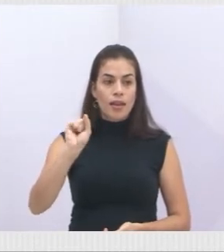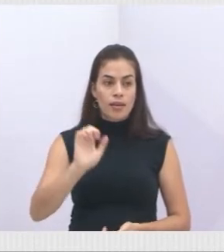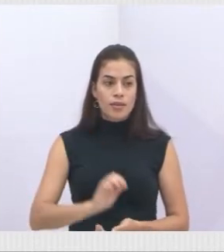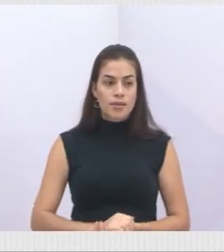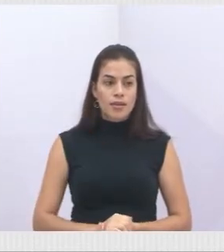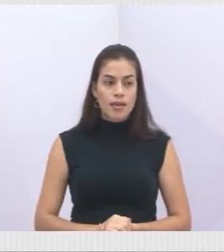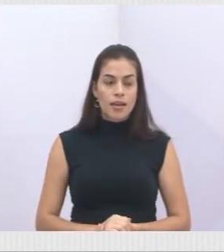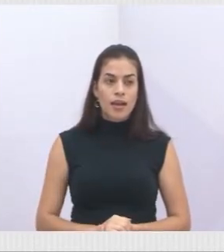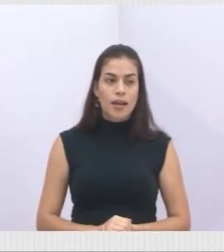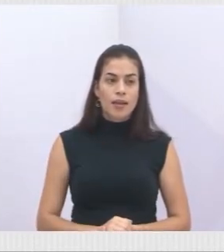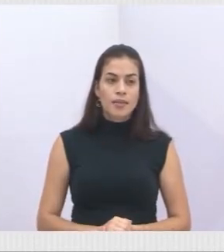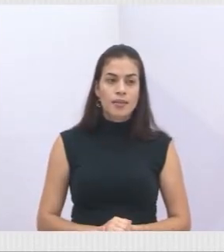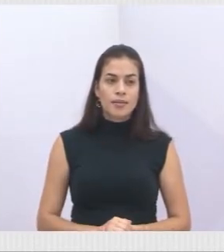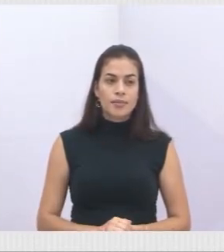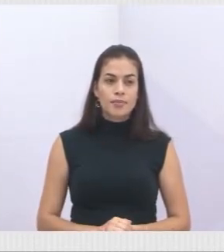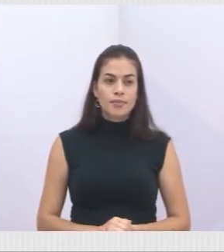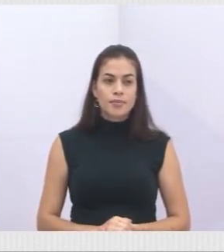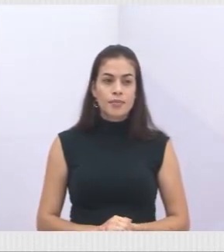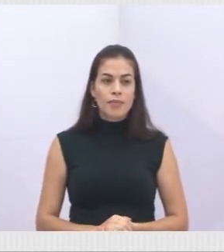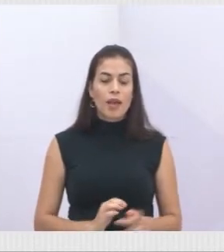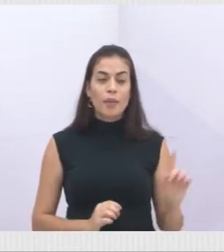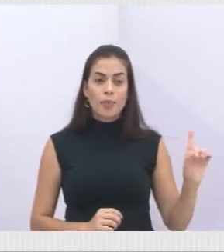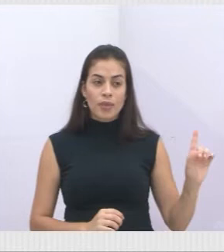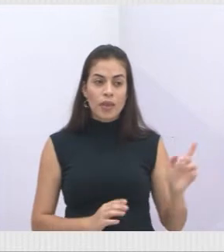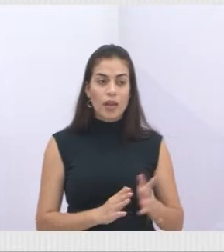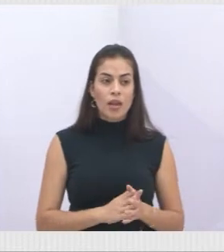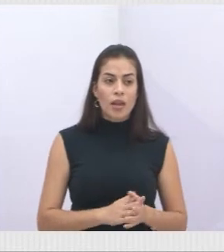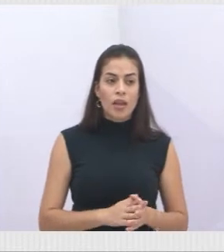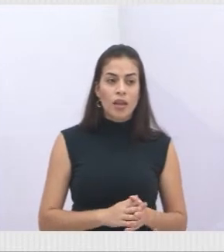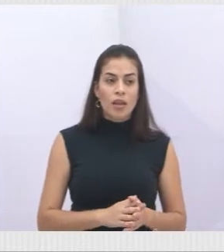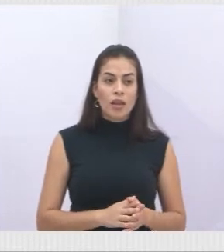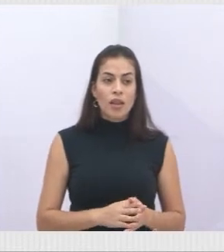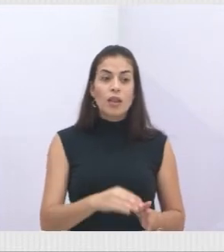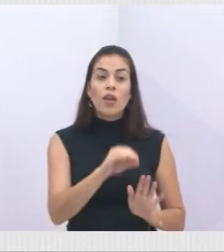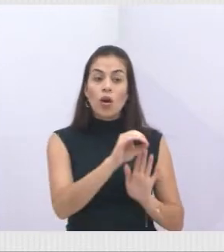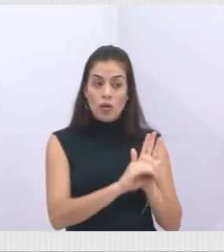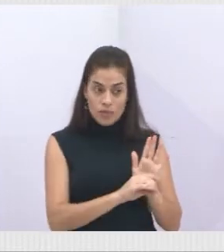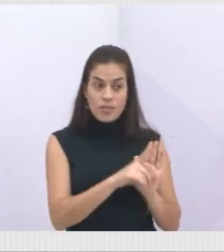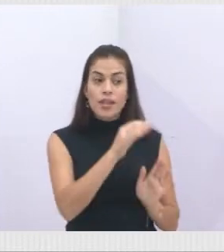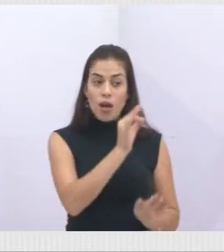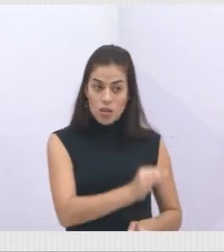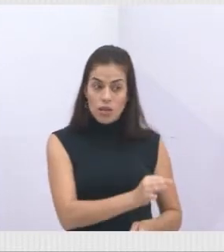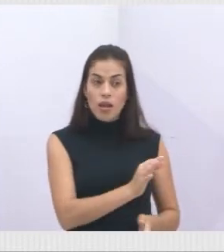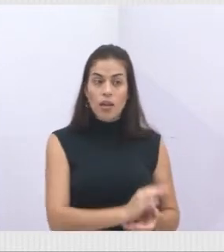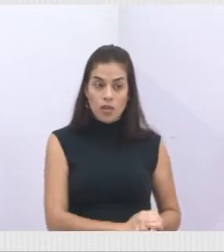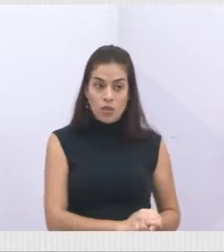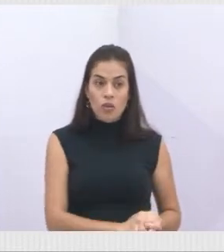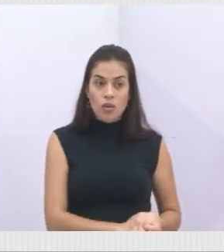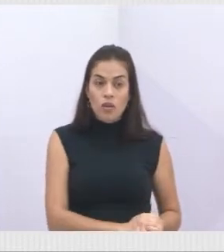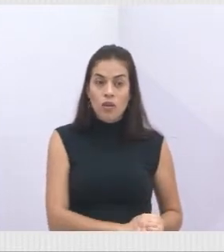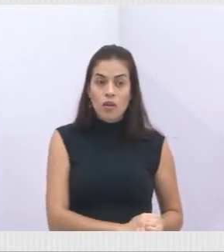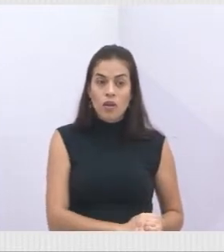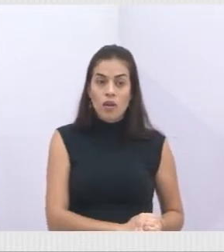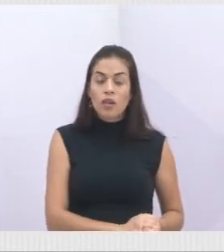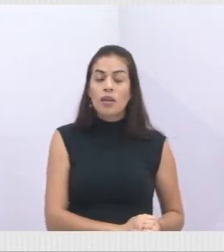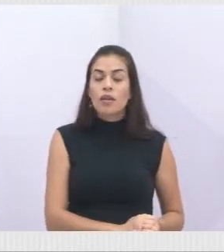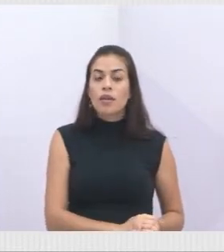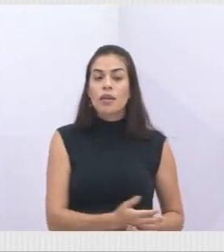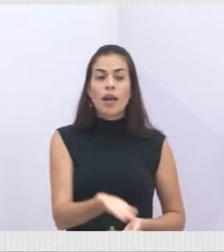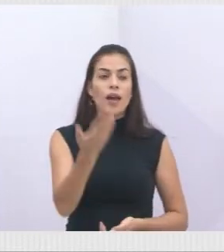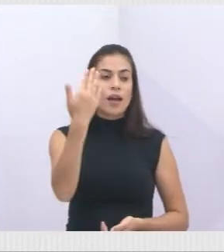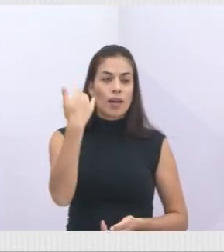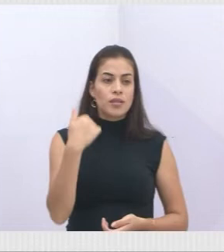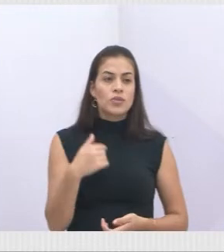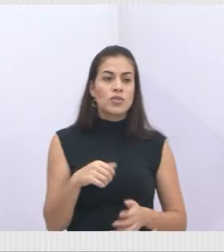Aí, está um dado oficial de uma resolução estadual que traz esse dado de 2010, né? Que a